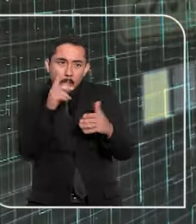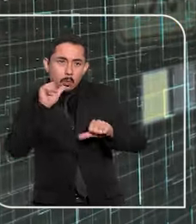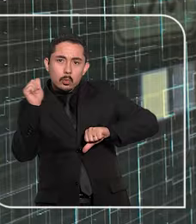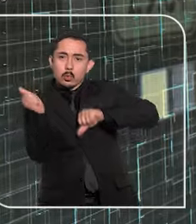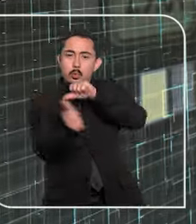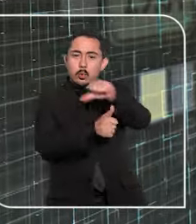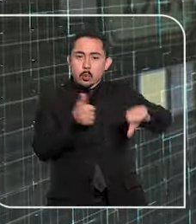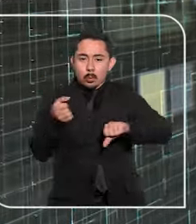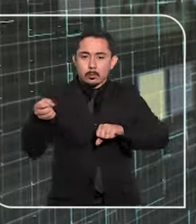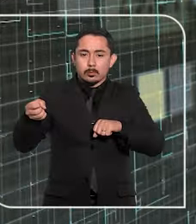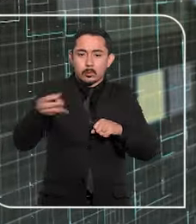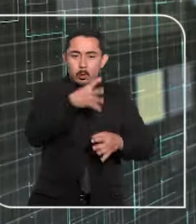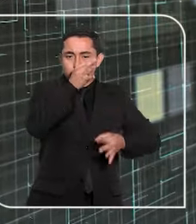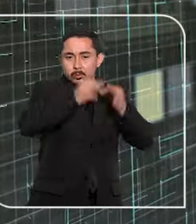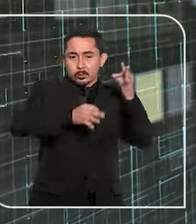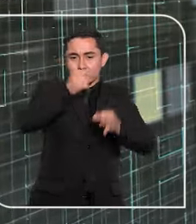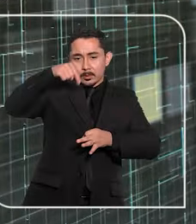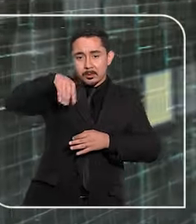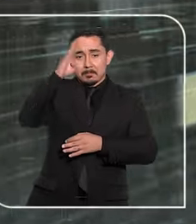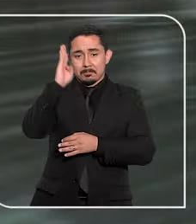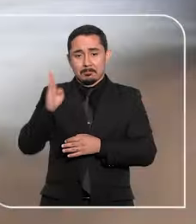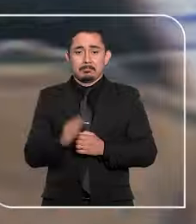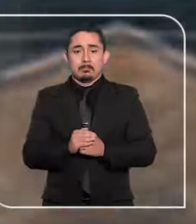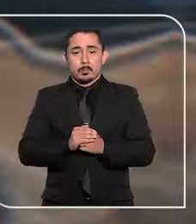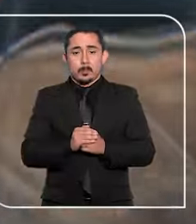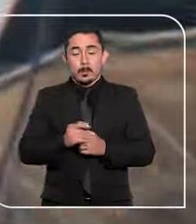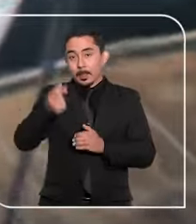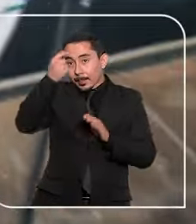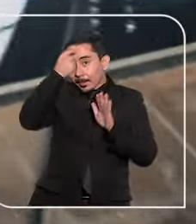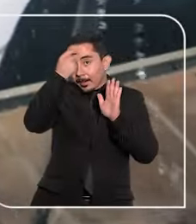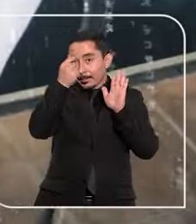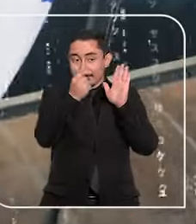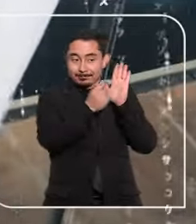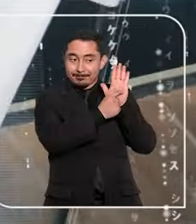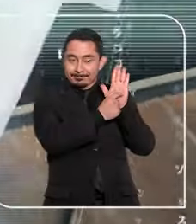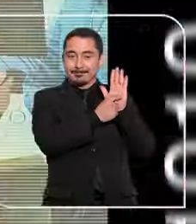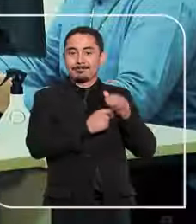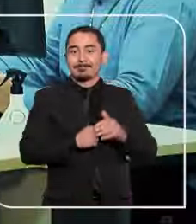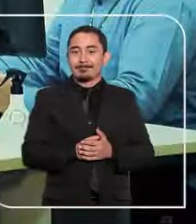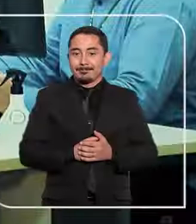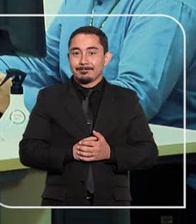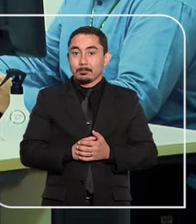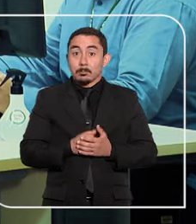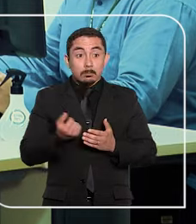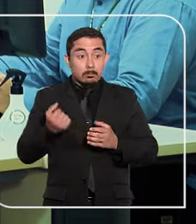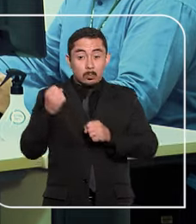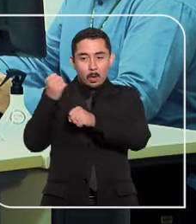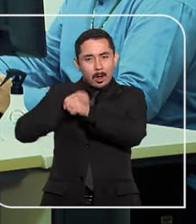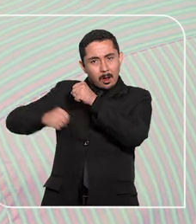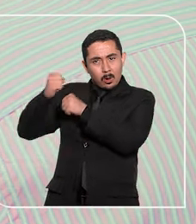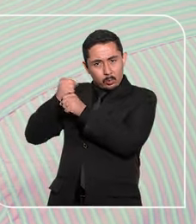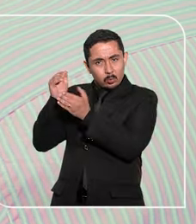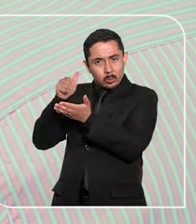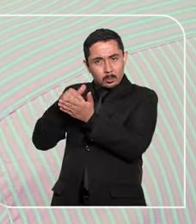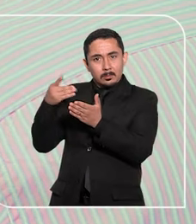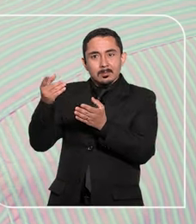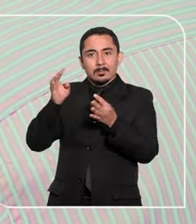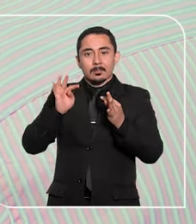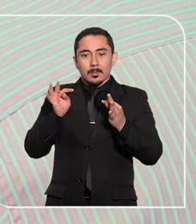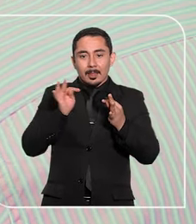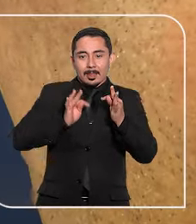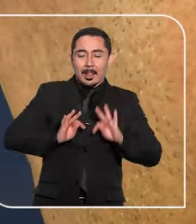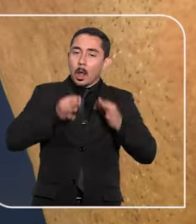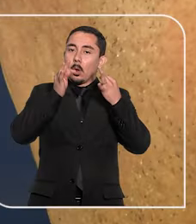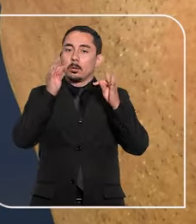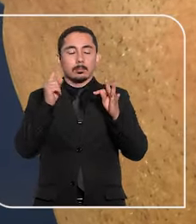inovação que está transformando o judiciário brasileiro, a inteligência artificial. Nos últimos anos, a tecnologia tem sido